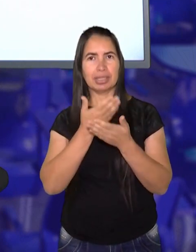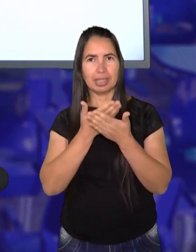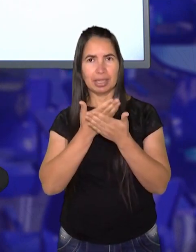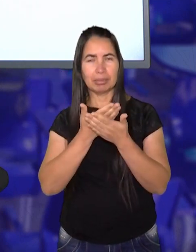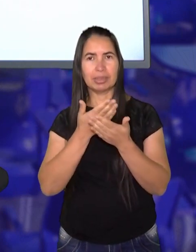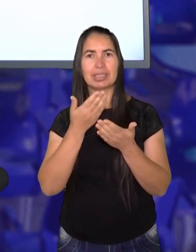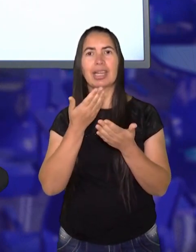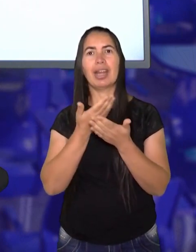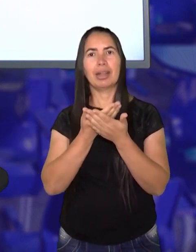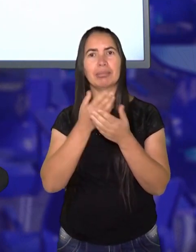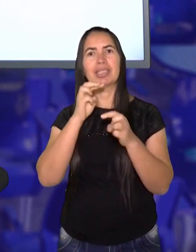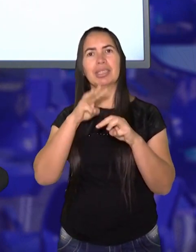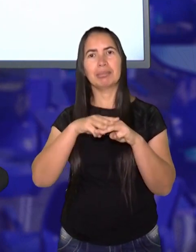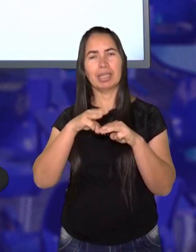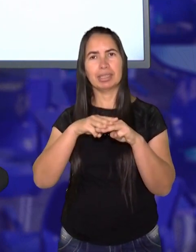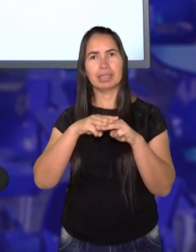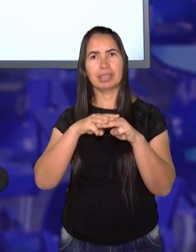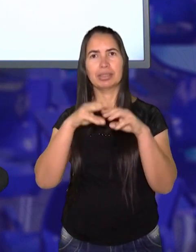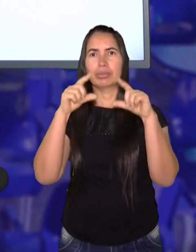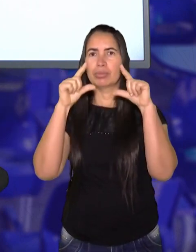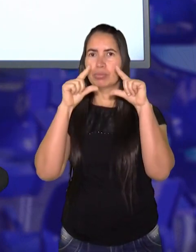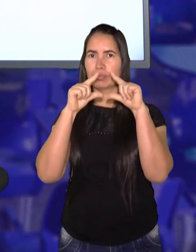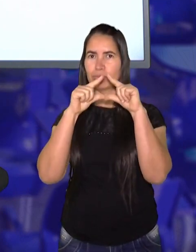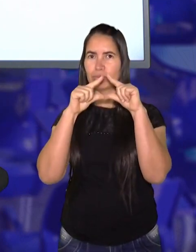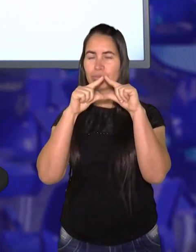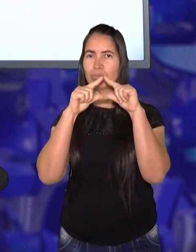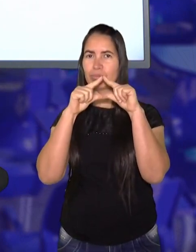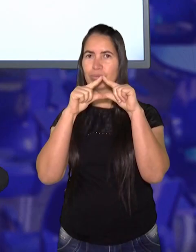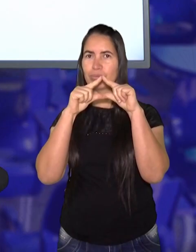matemática com vocês sobre os sólidos geométricos.